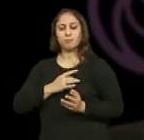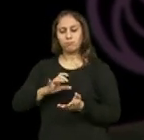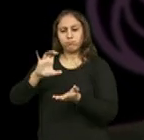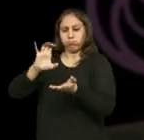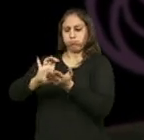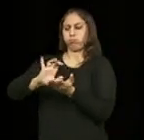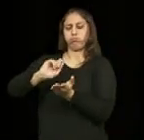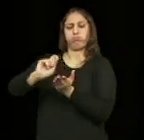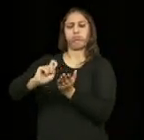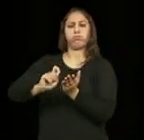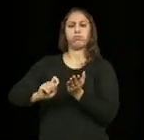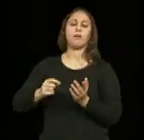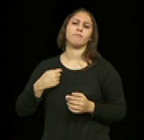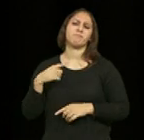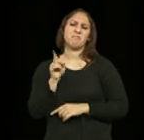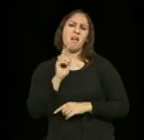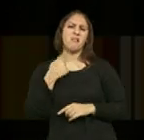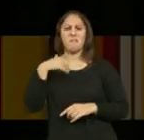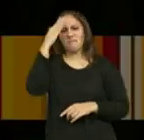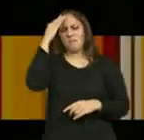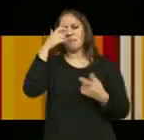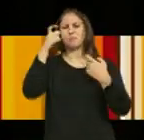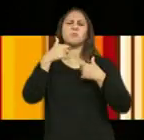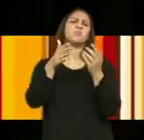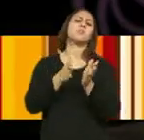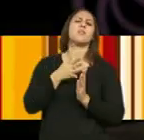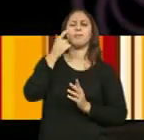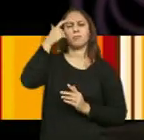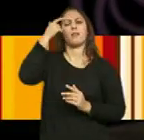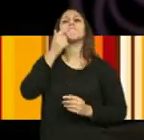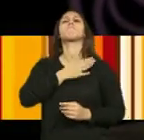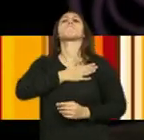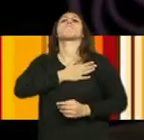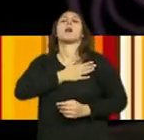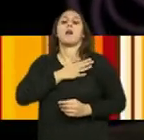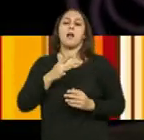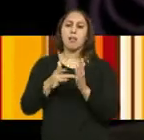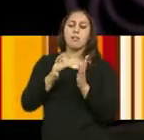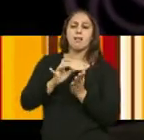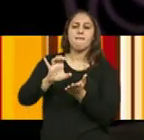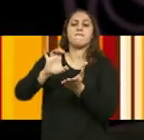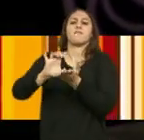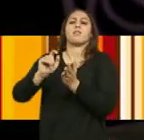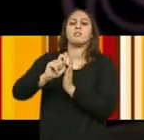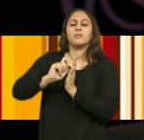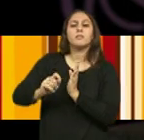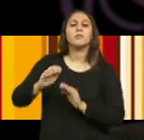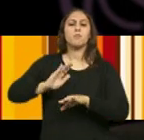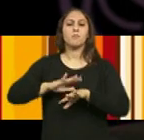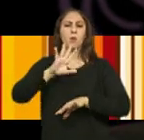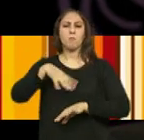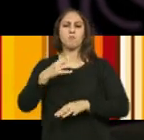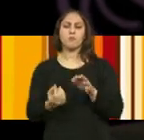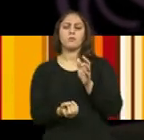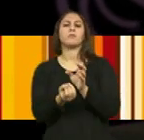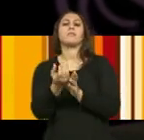nostalgia de escrever, gostava imenso de escrever um romance, não é? Porque é uma arquitetura, uma construção, é criar